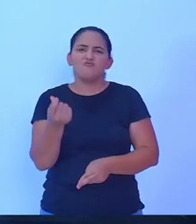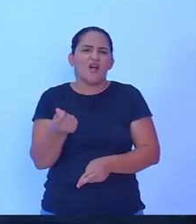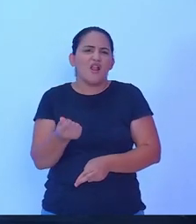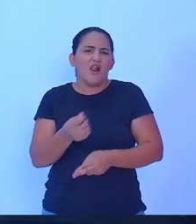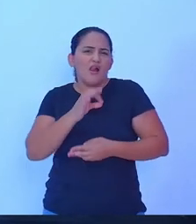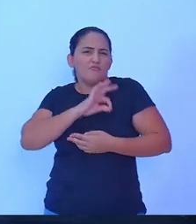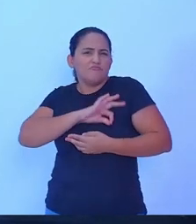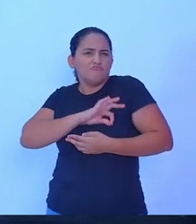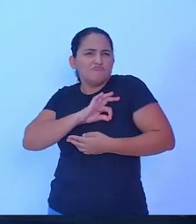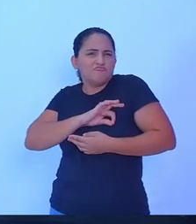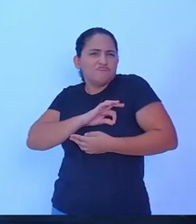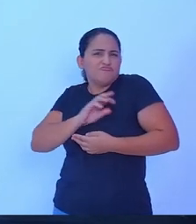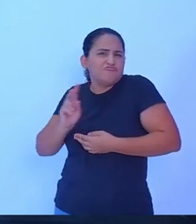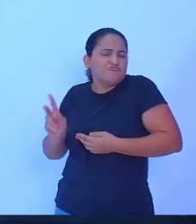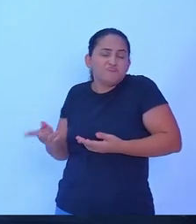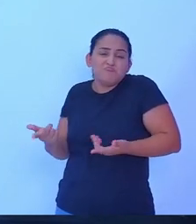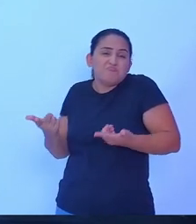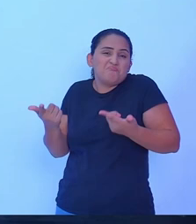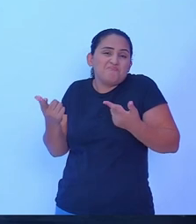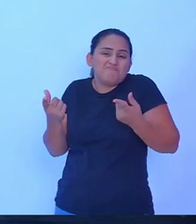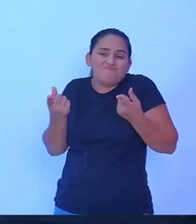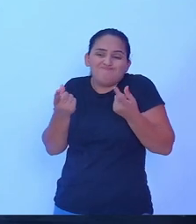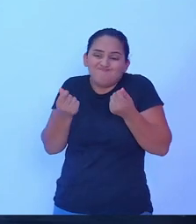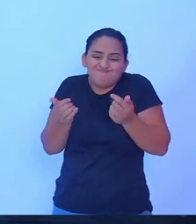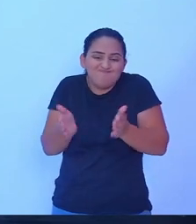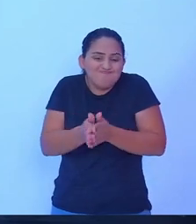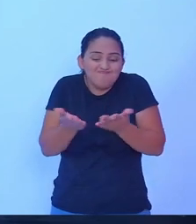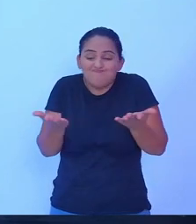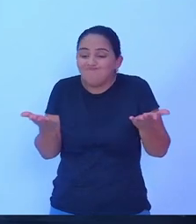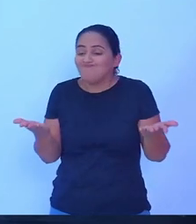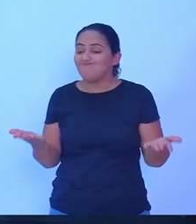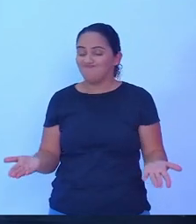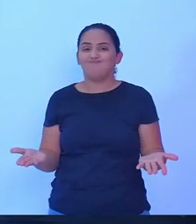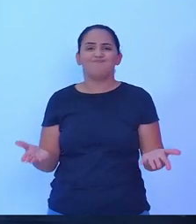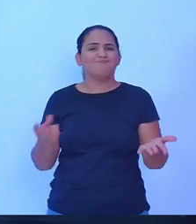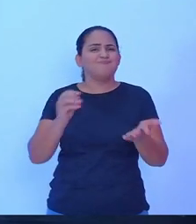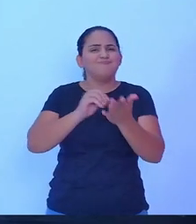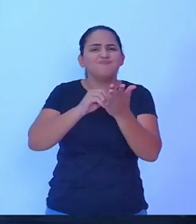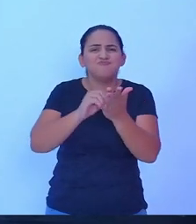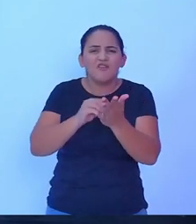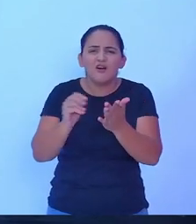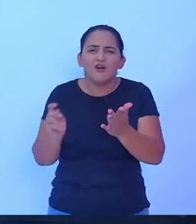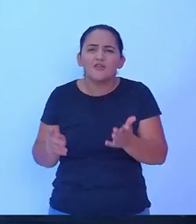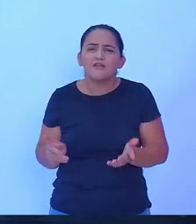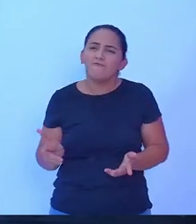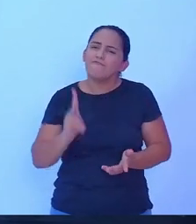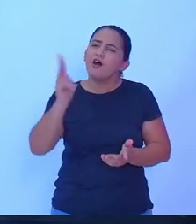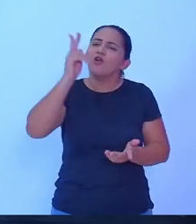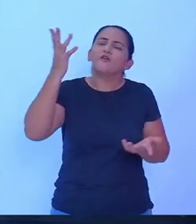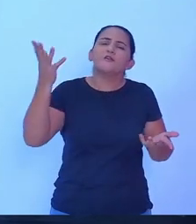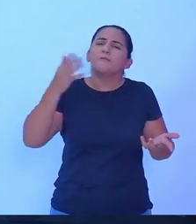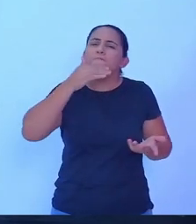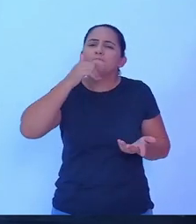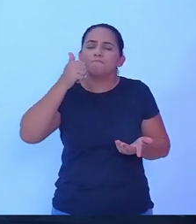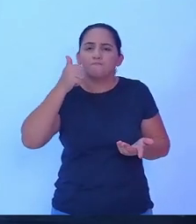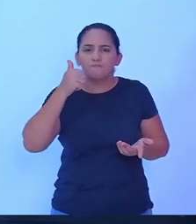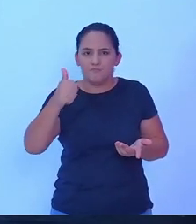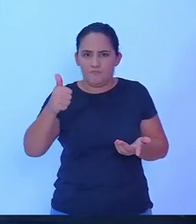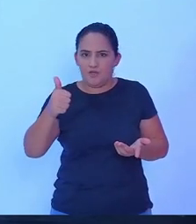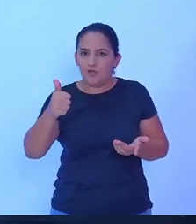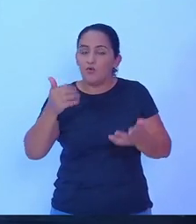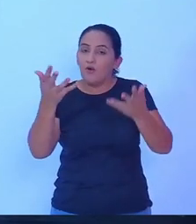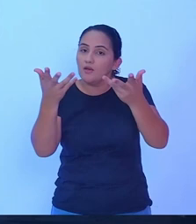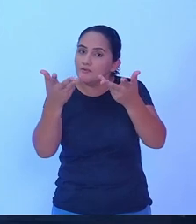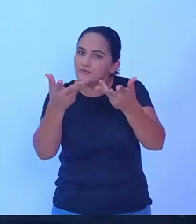da mal qualidade no serviço prestado, não tendo condições de trabalho junto aos seus postos de trabalho